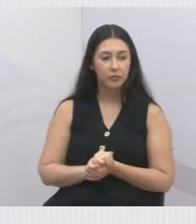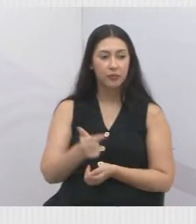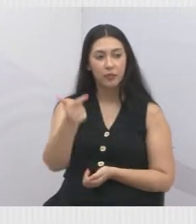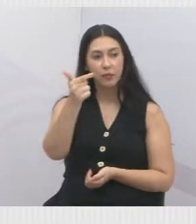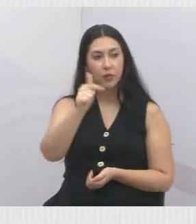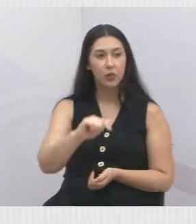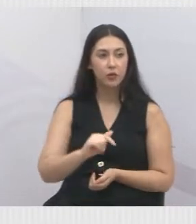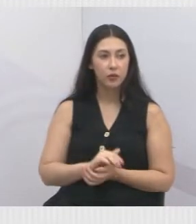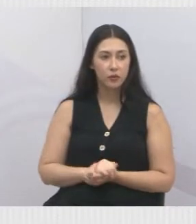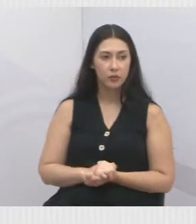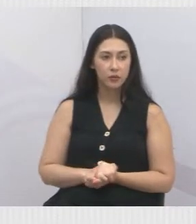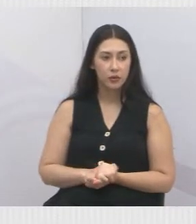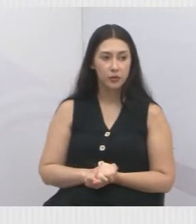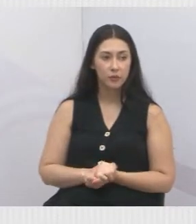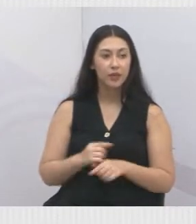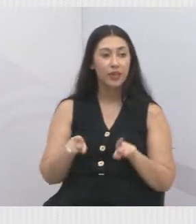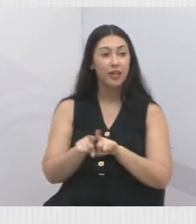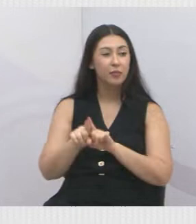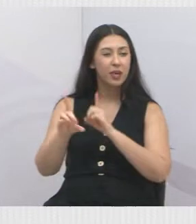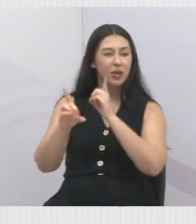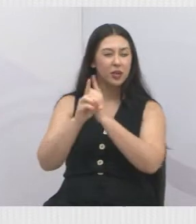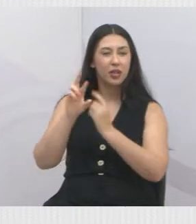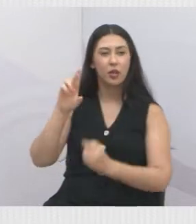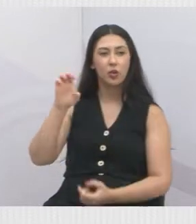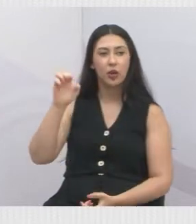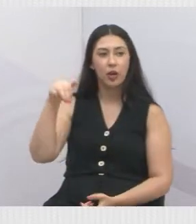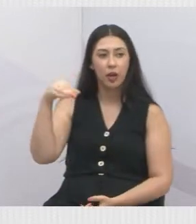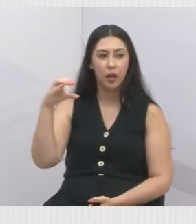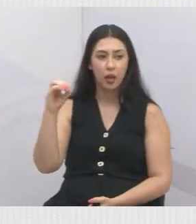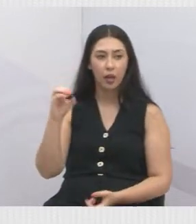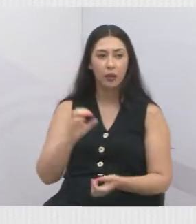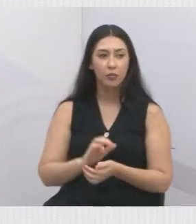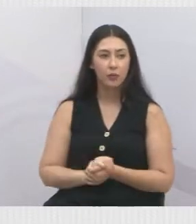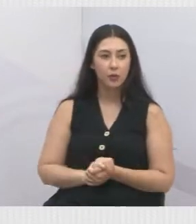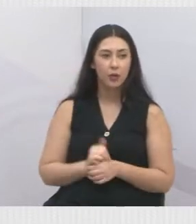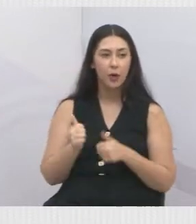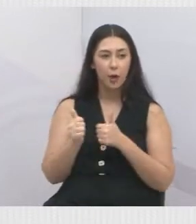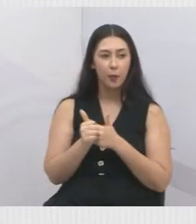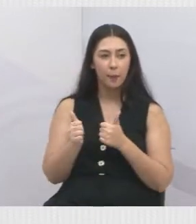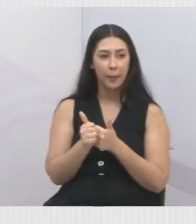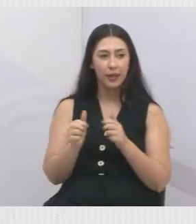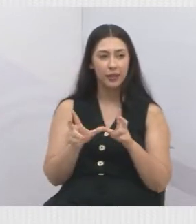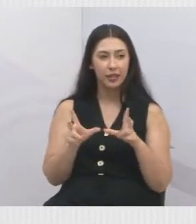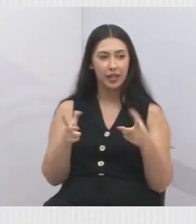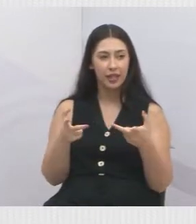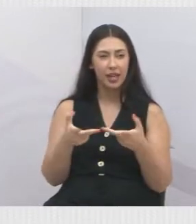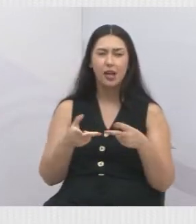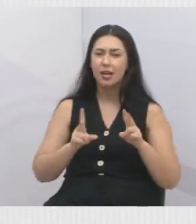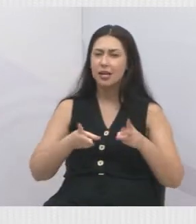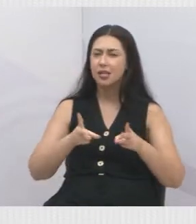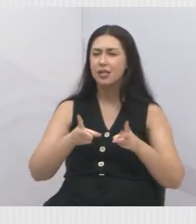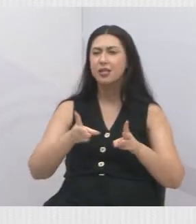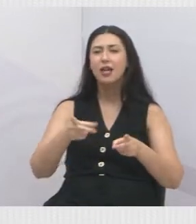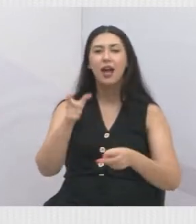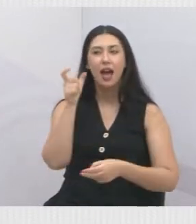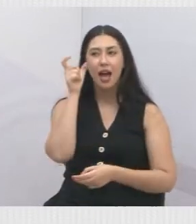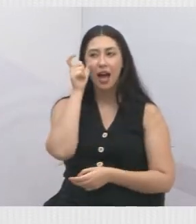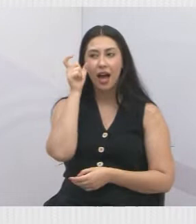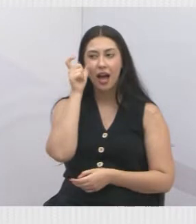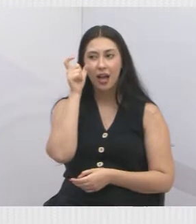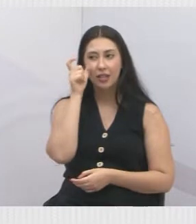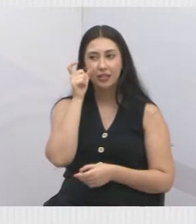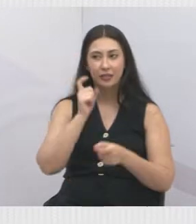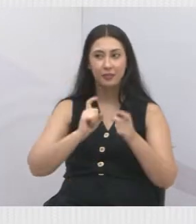próxima. Encontrei também com o Remo Luquete, aqui, próximo à Câmara Municipal, que sempre acompanha a sessão de